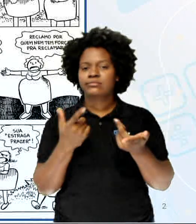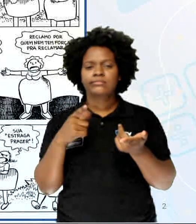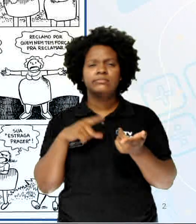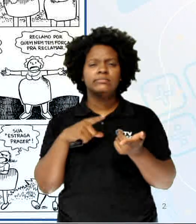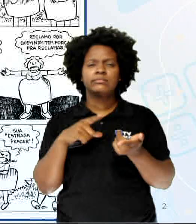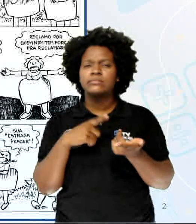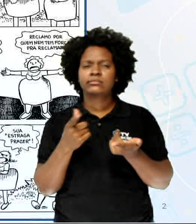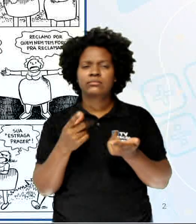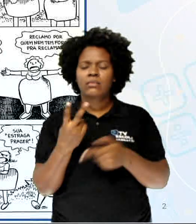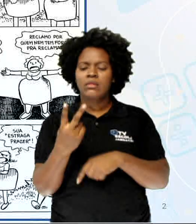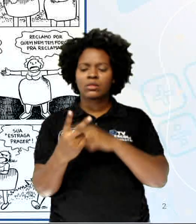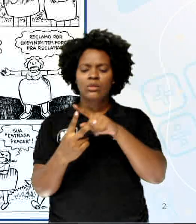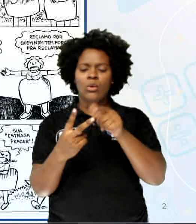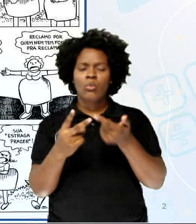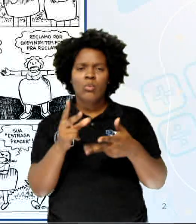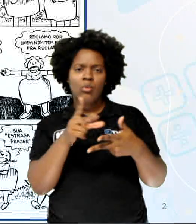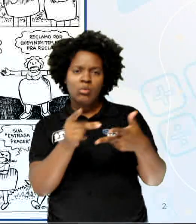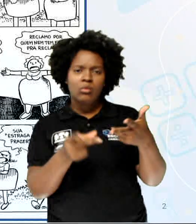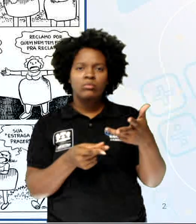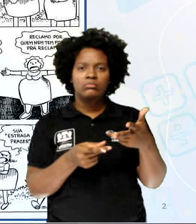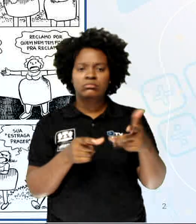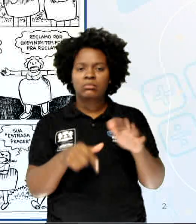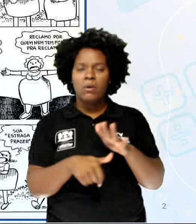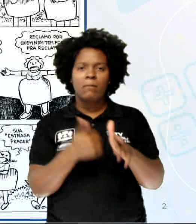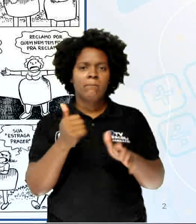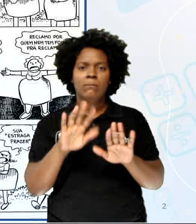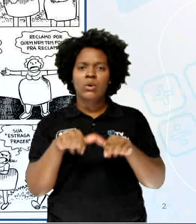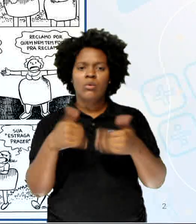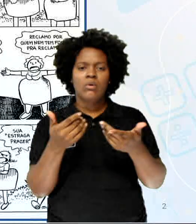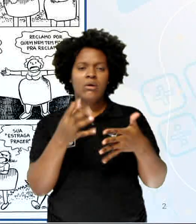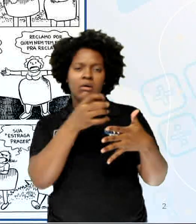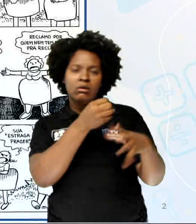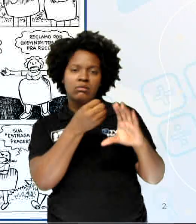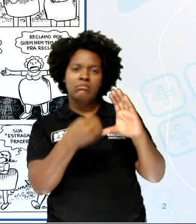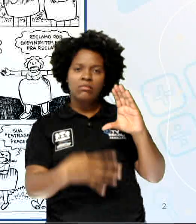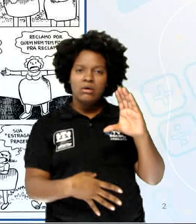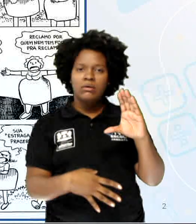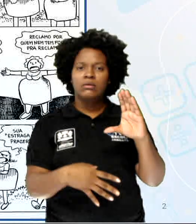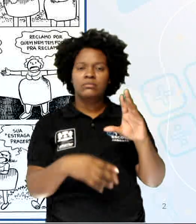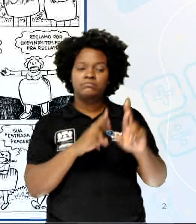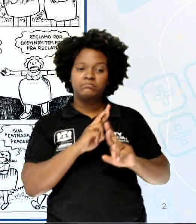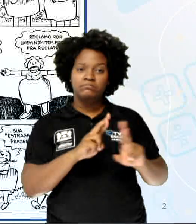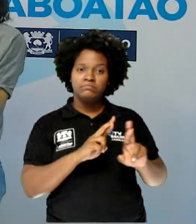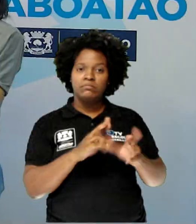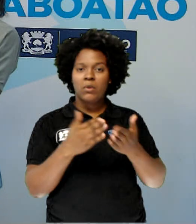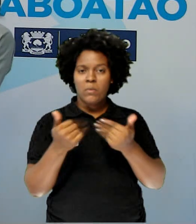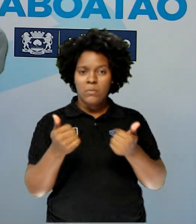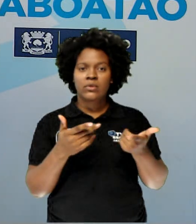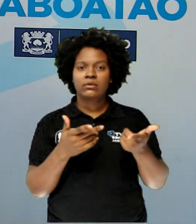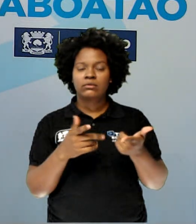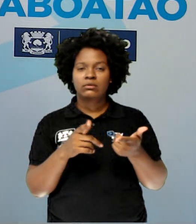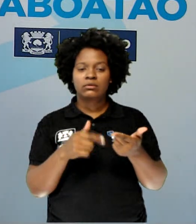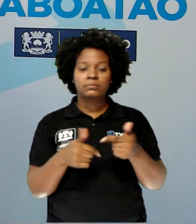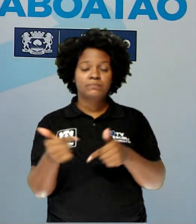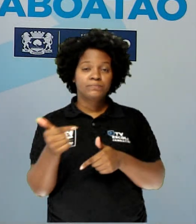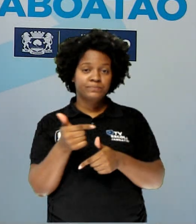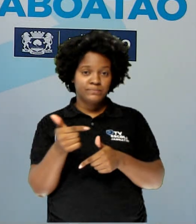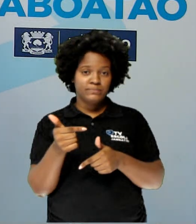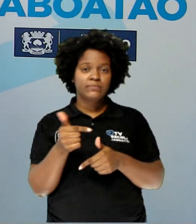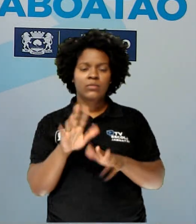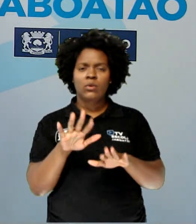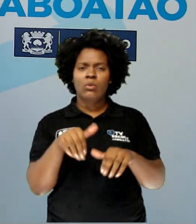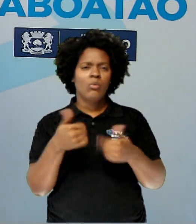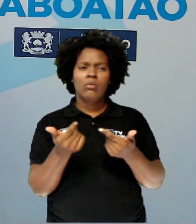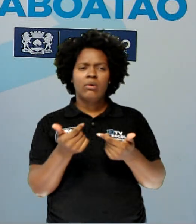tinham dois elementos. O primeiro, quais são as características? Era a primeira resposta que eu precisava de vocês. E a segunda era,